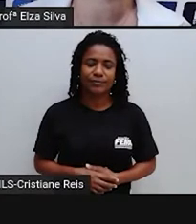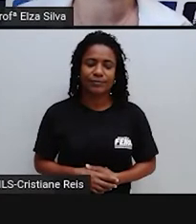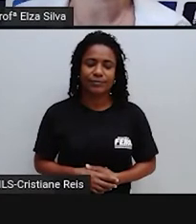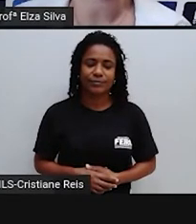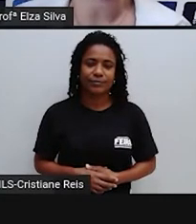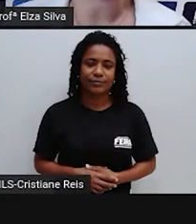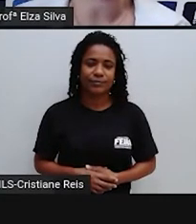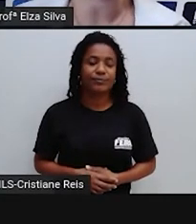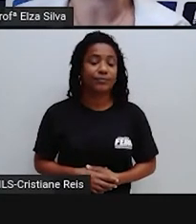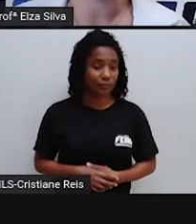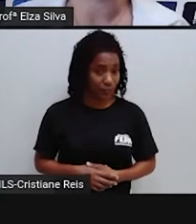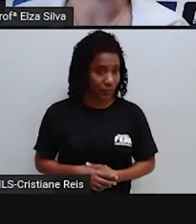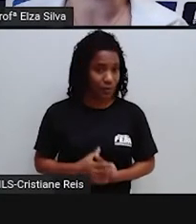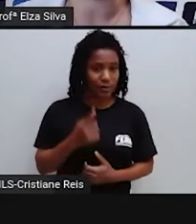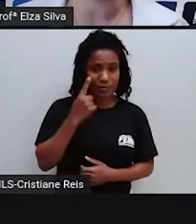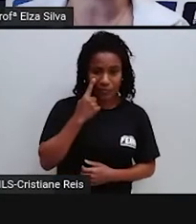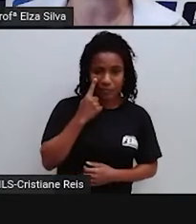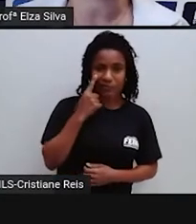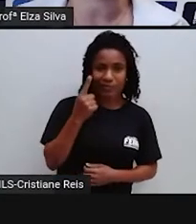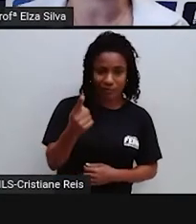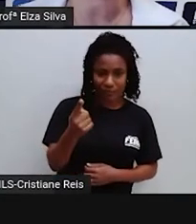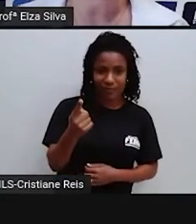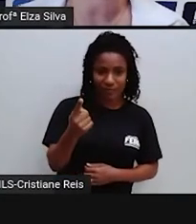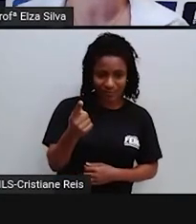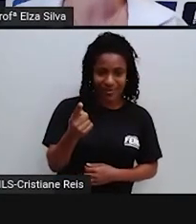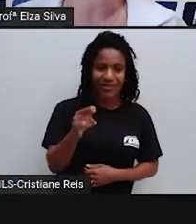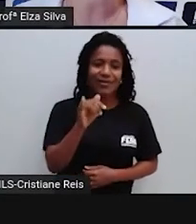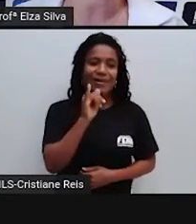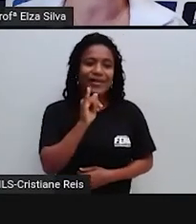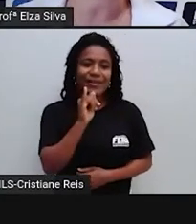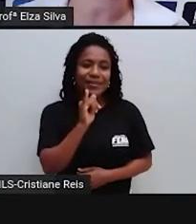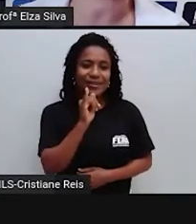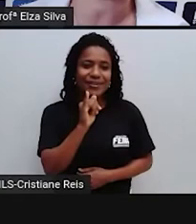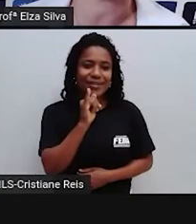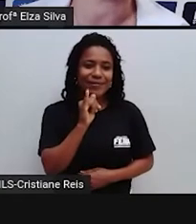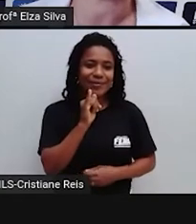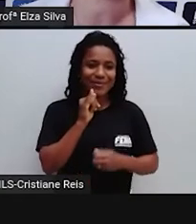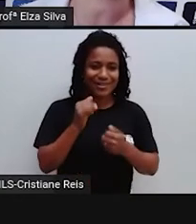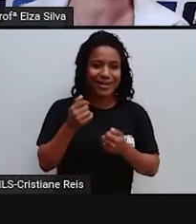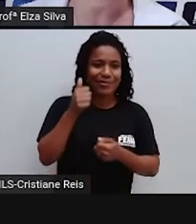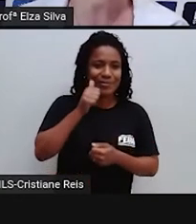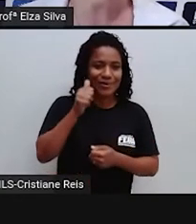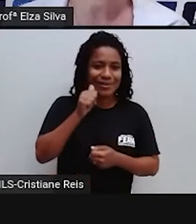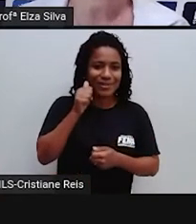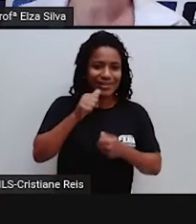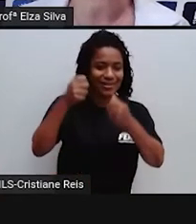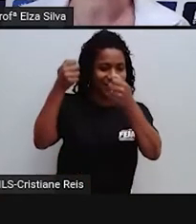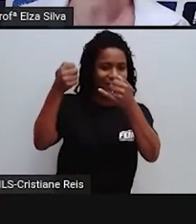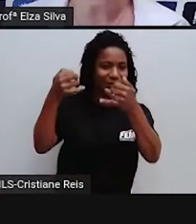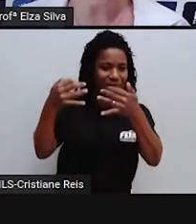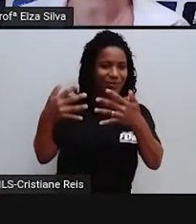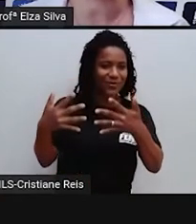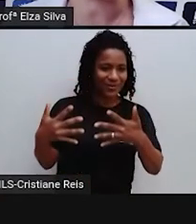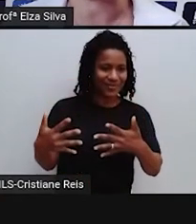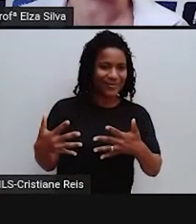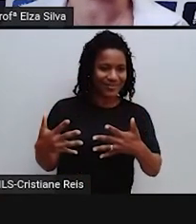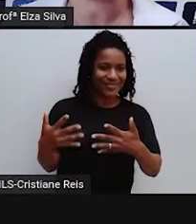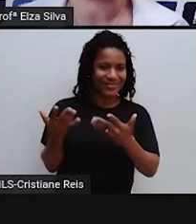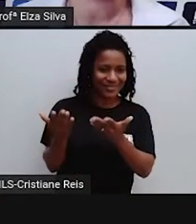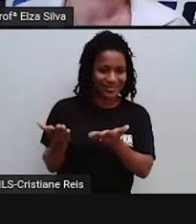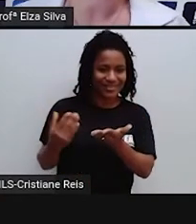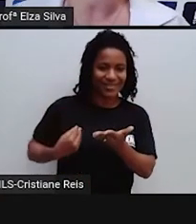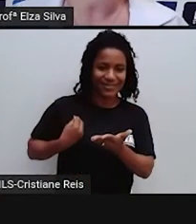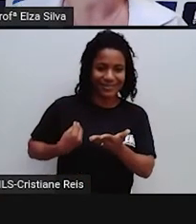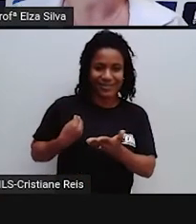Então aqui Nós temos Um exemplo De um relato pessoal Em inglês Personal report